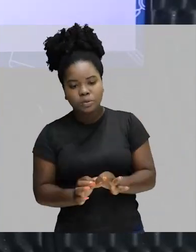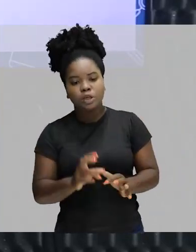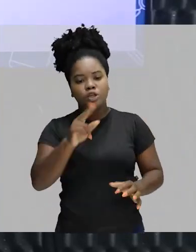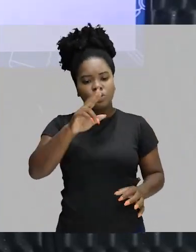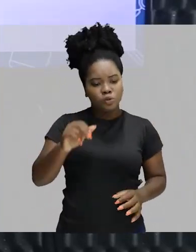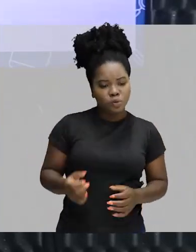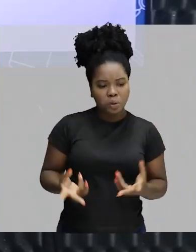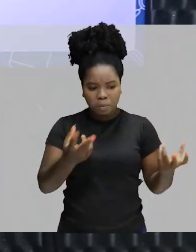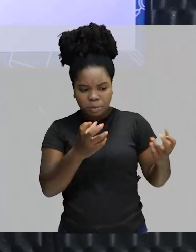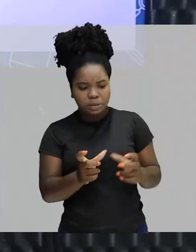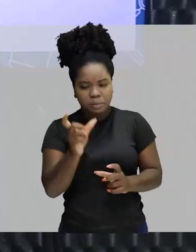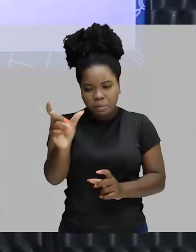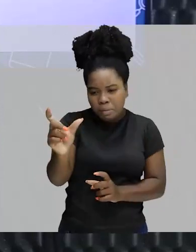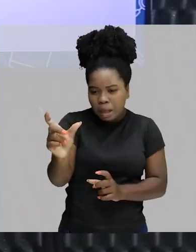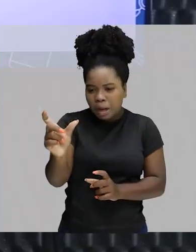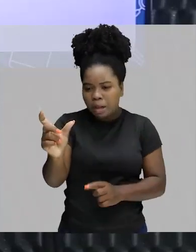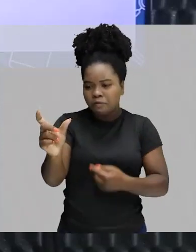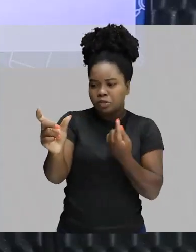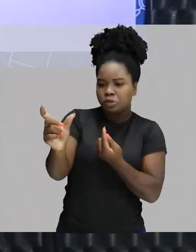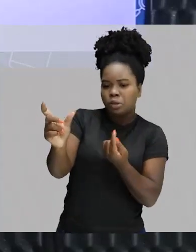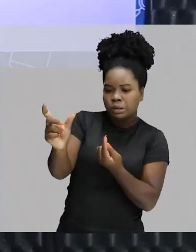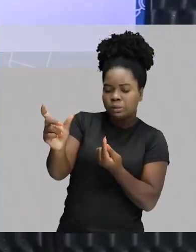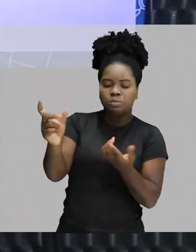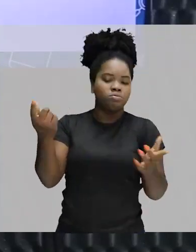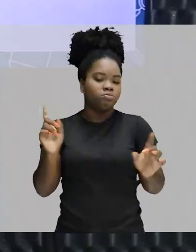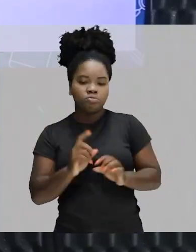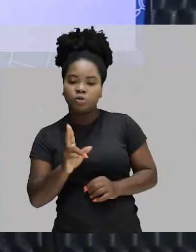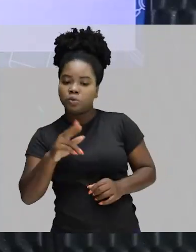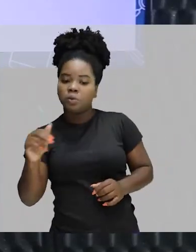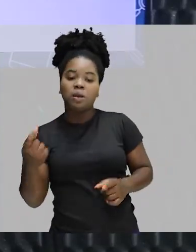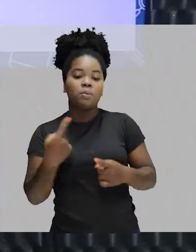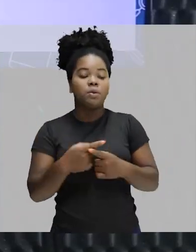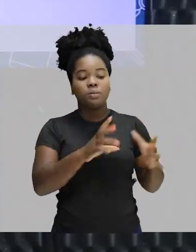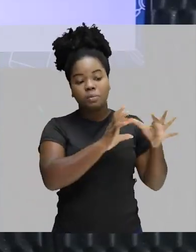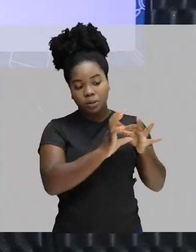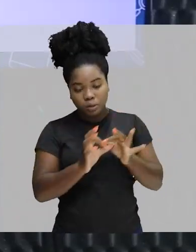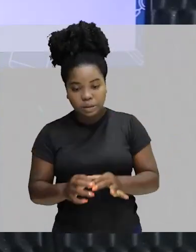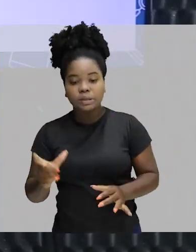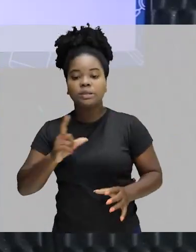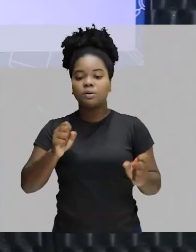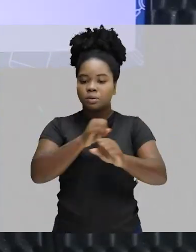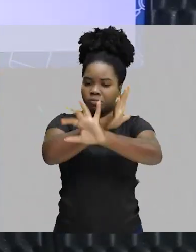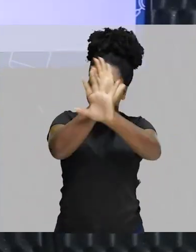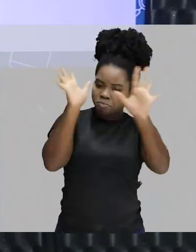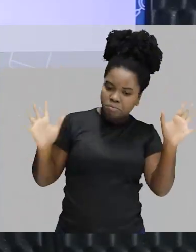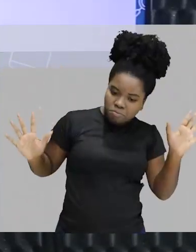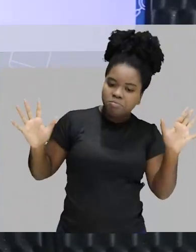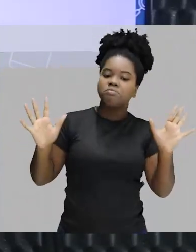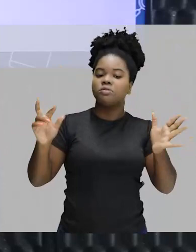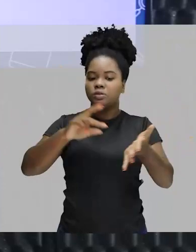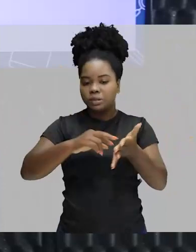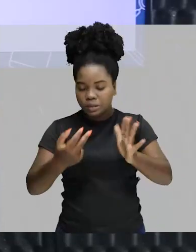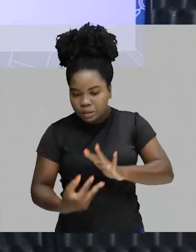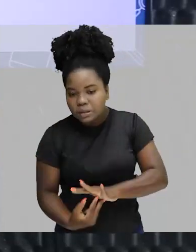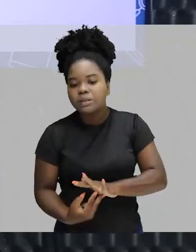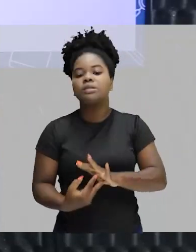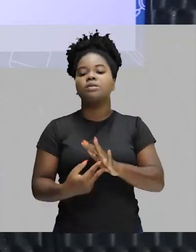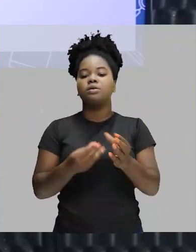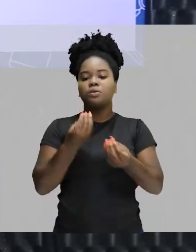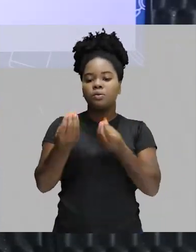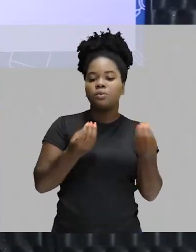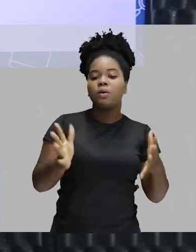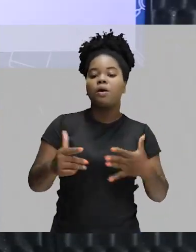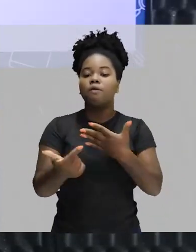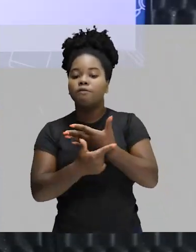forma separada, de forma isolada. Porque pelo contexto é que vocês vão ter a real situação e a real